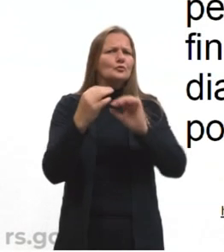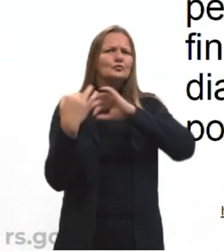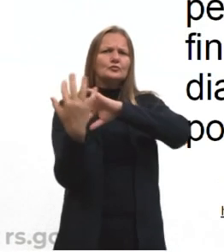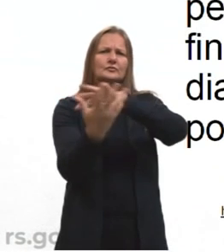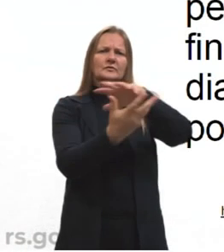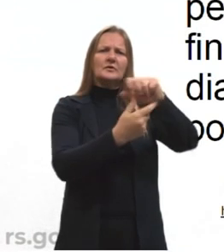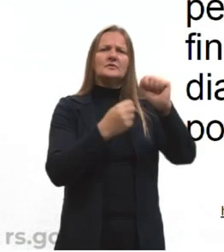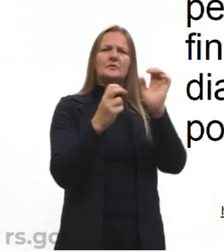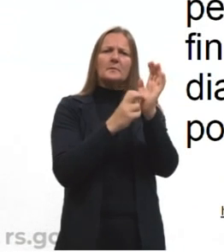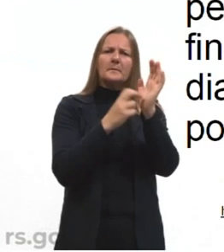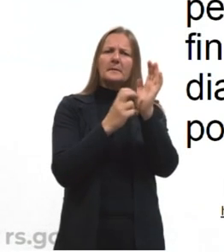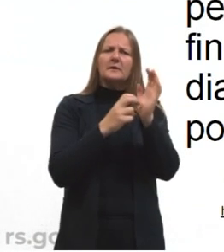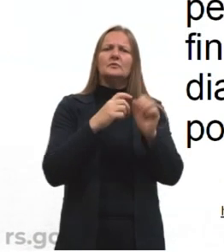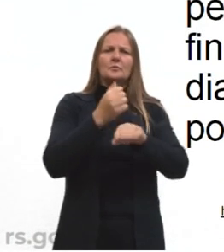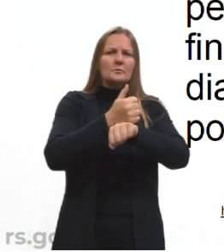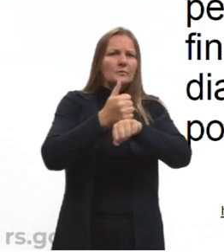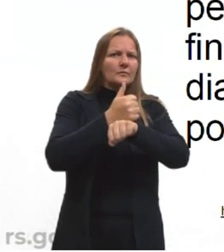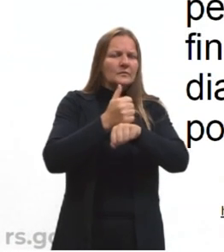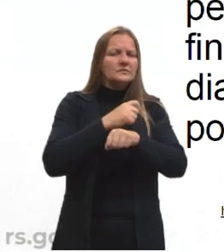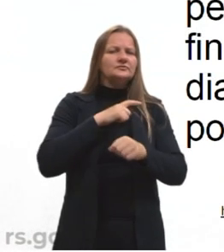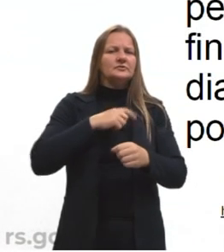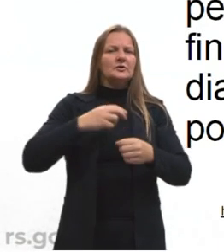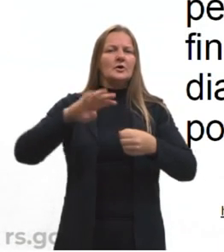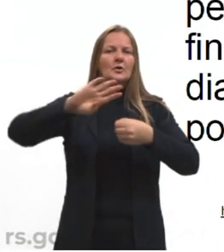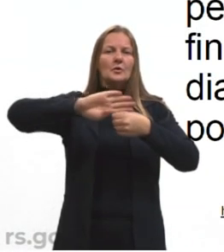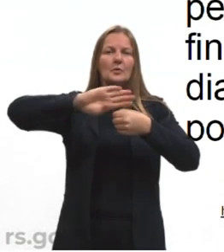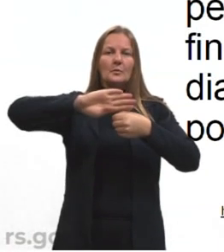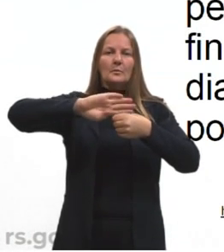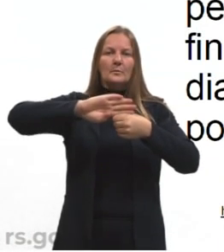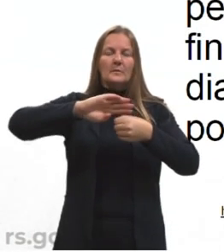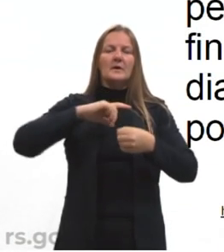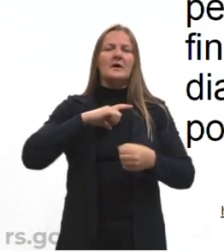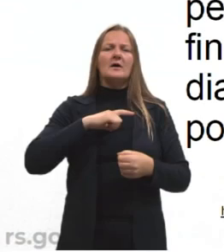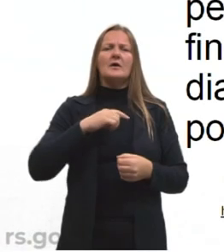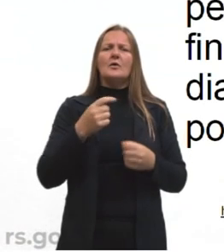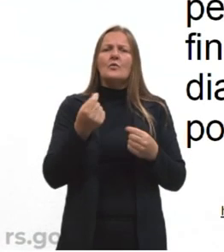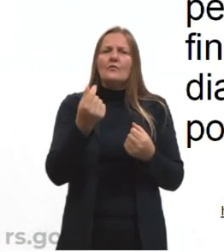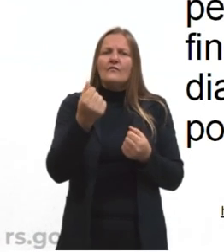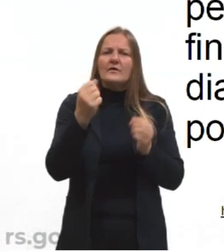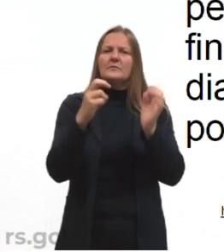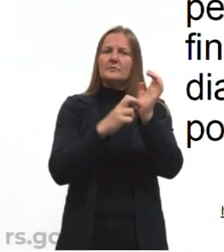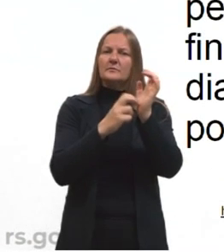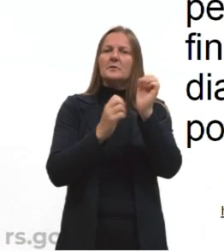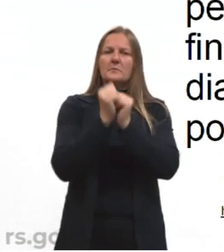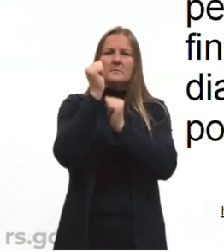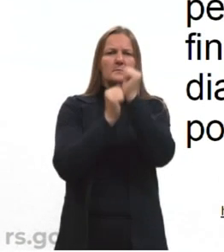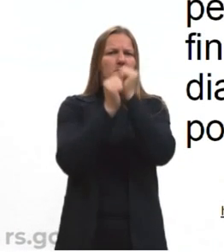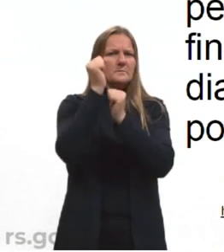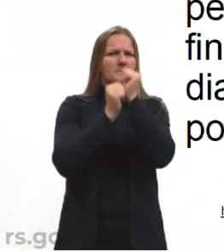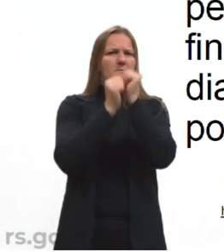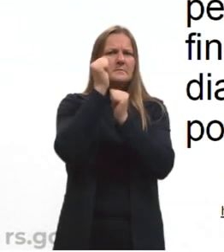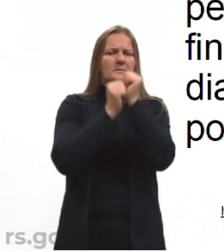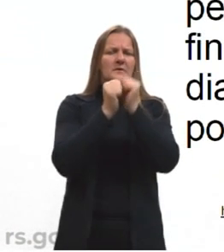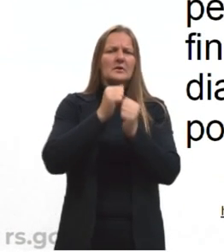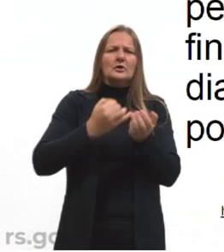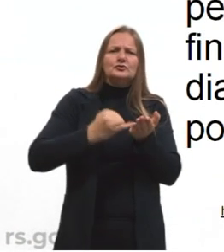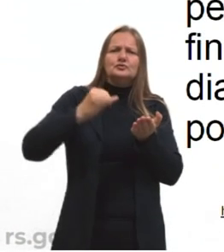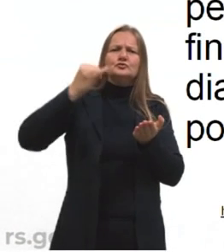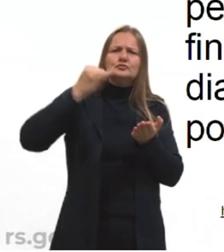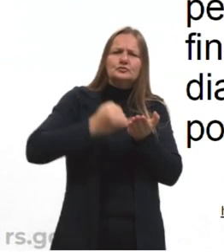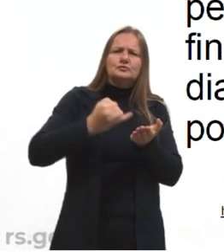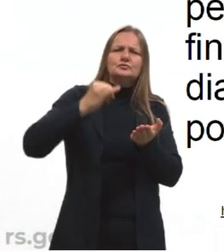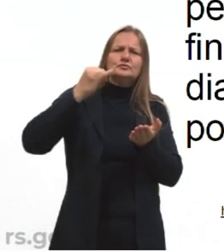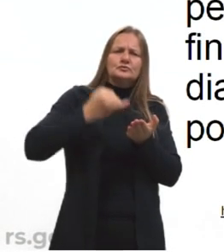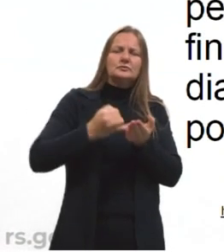que tinha seu escritório na Babilônia. A renda dessa firma era coletada a partir de altas taxas de juros cobradas